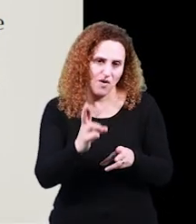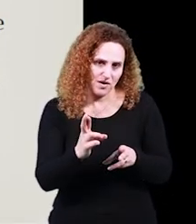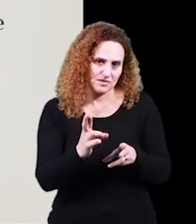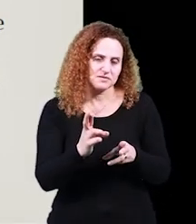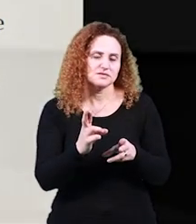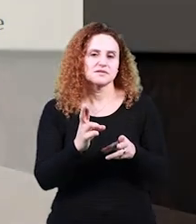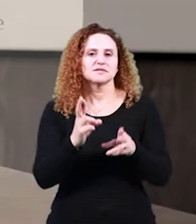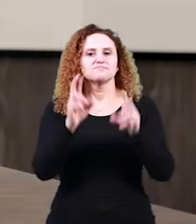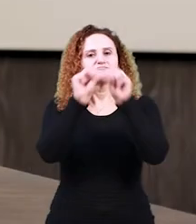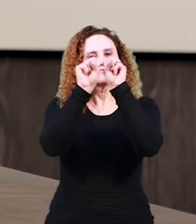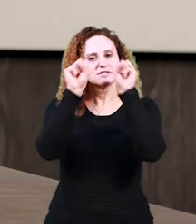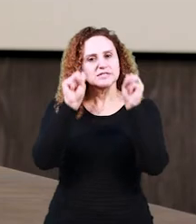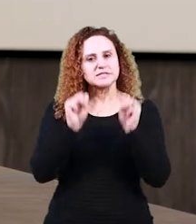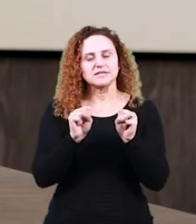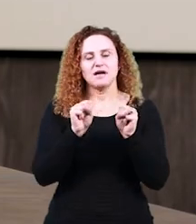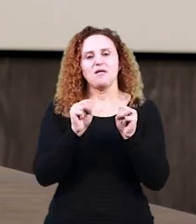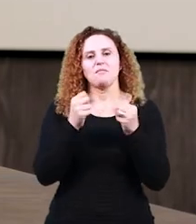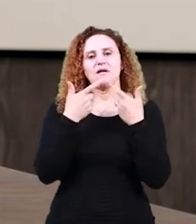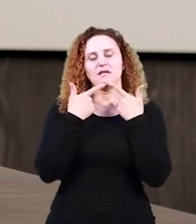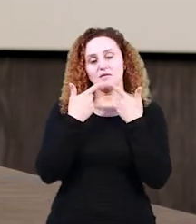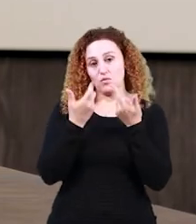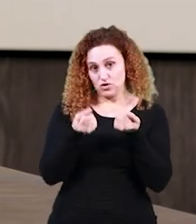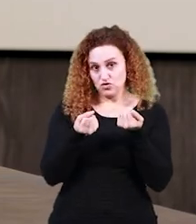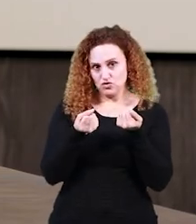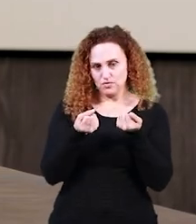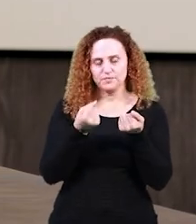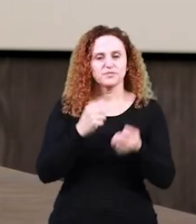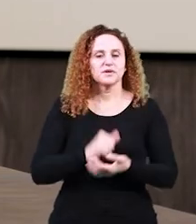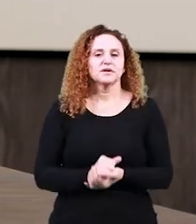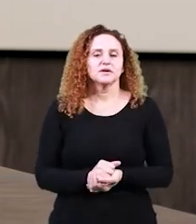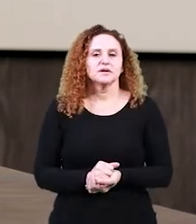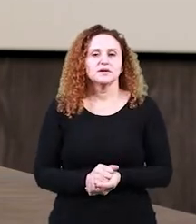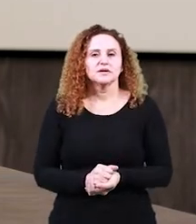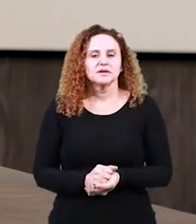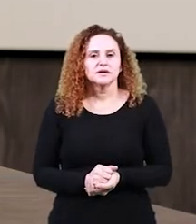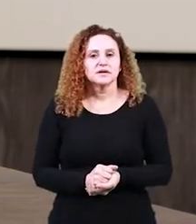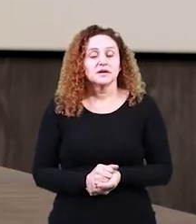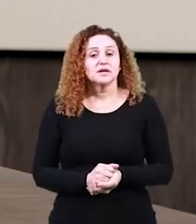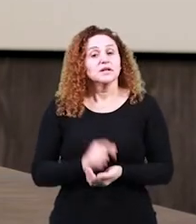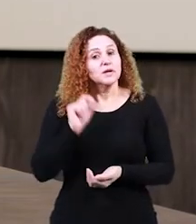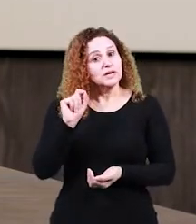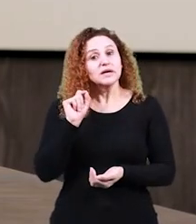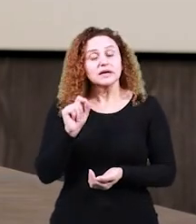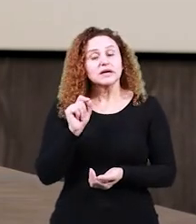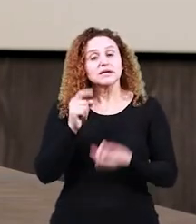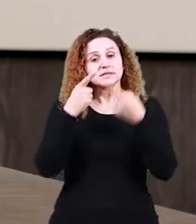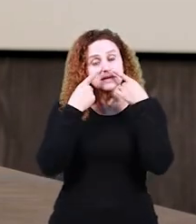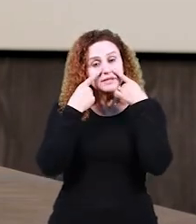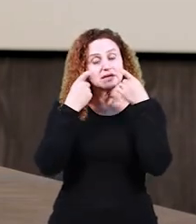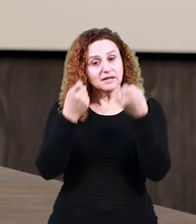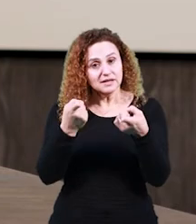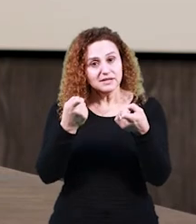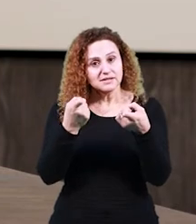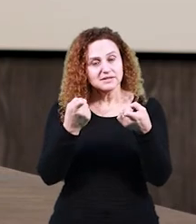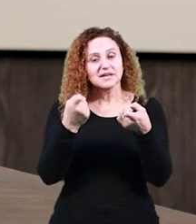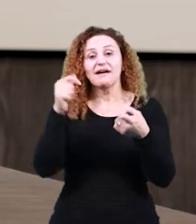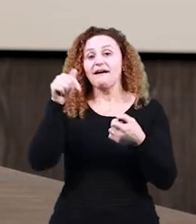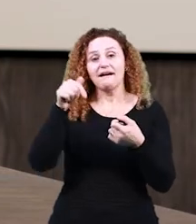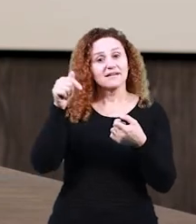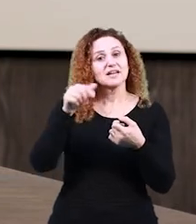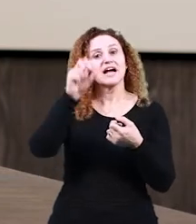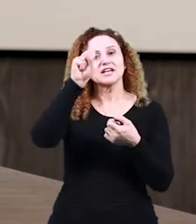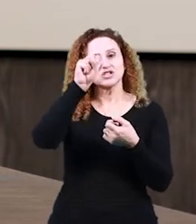sistema linguístico. Então, nessa aula, o nosso ponto de interesse é justamente a